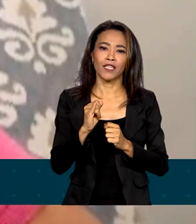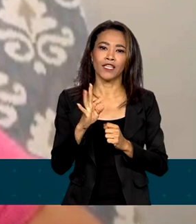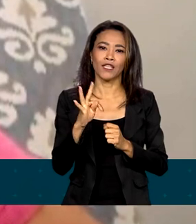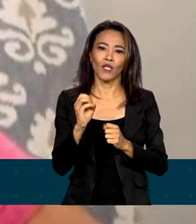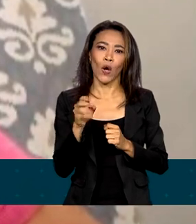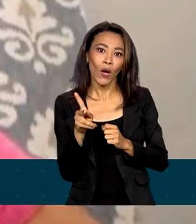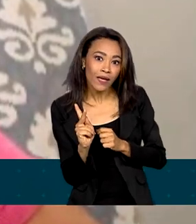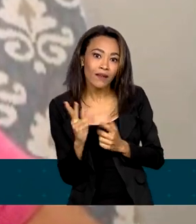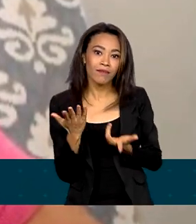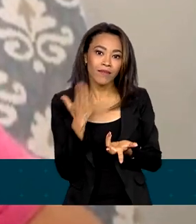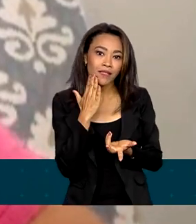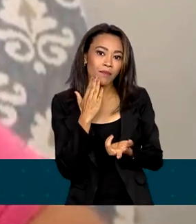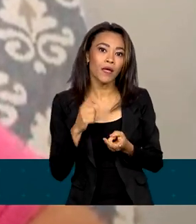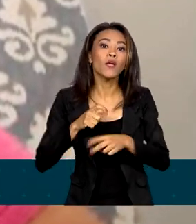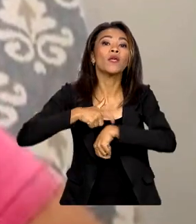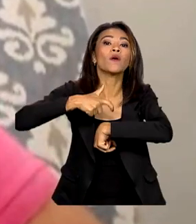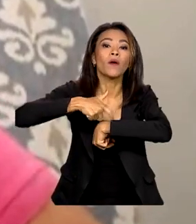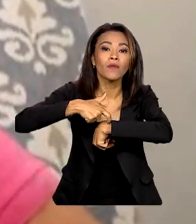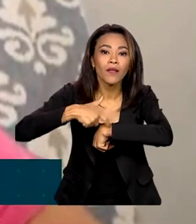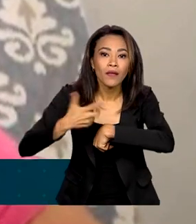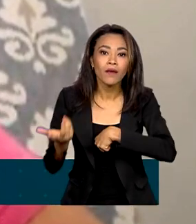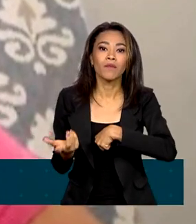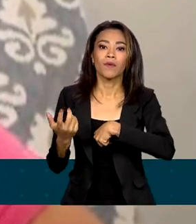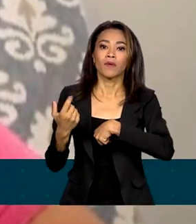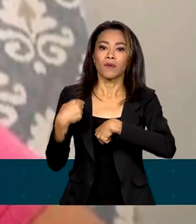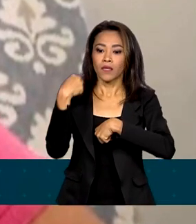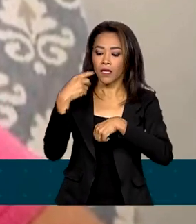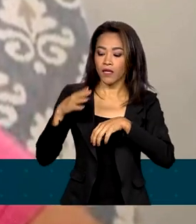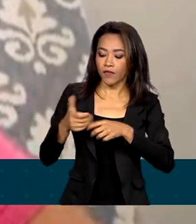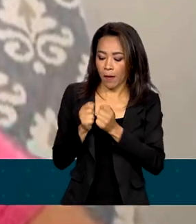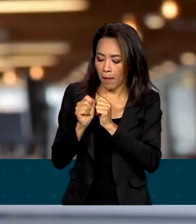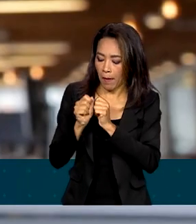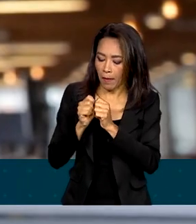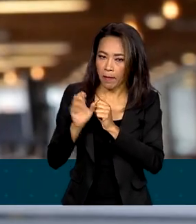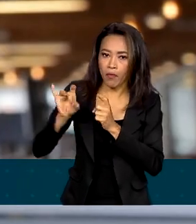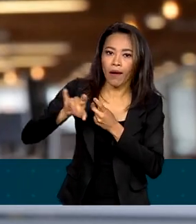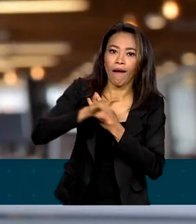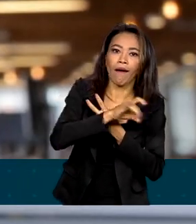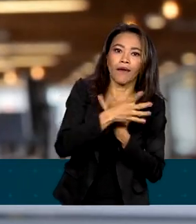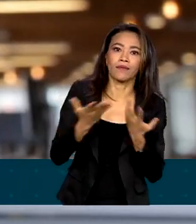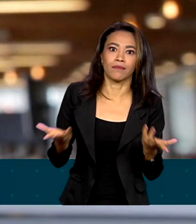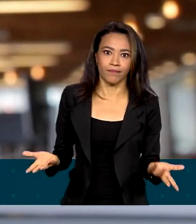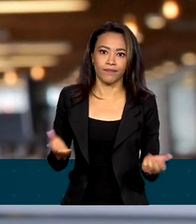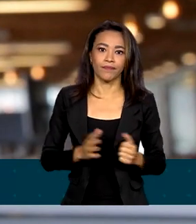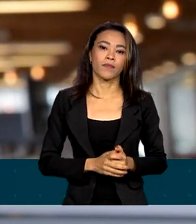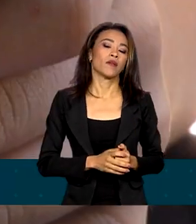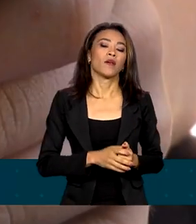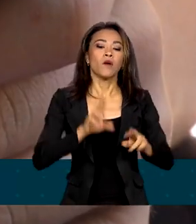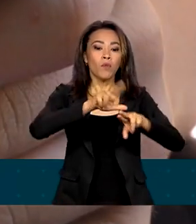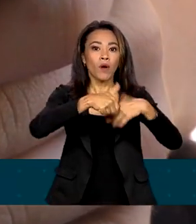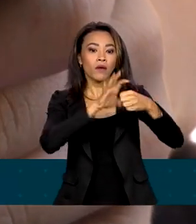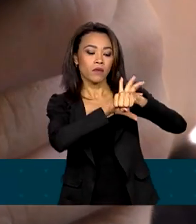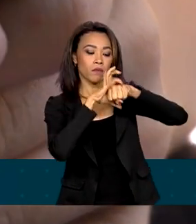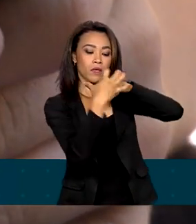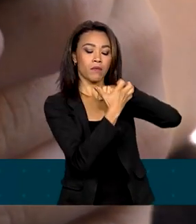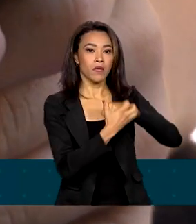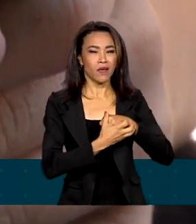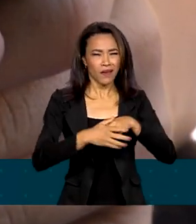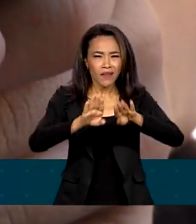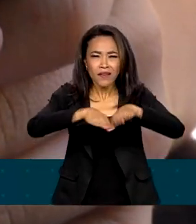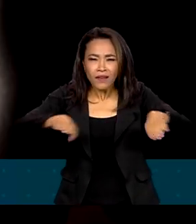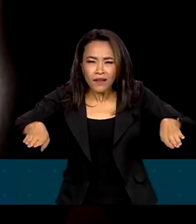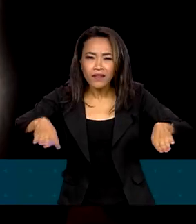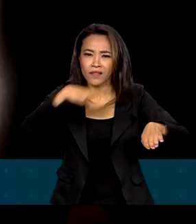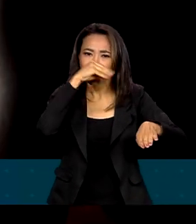está vendo e qual o tempo que ele ficou em cada jogo. Com a pandemia de covid-19, mais crianças e